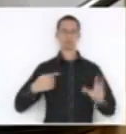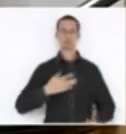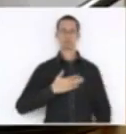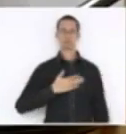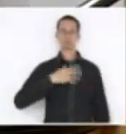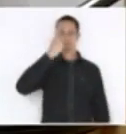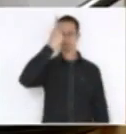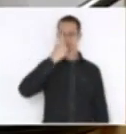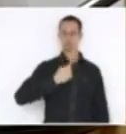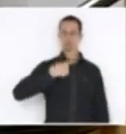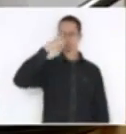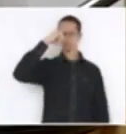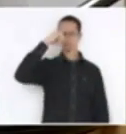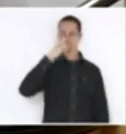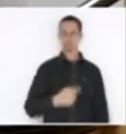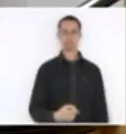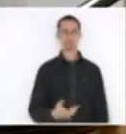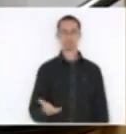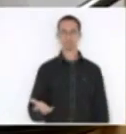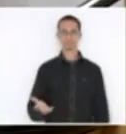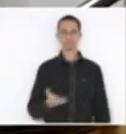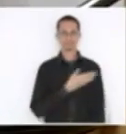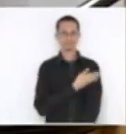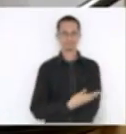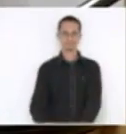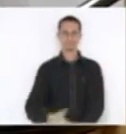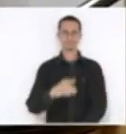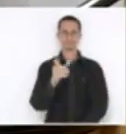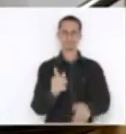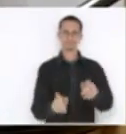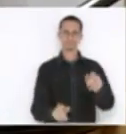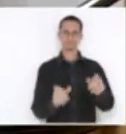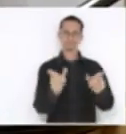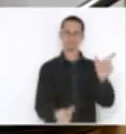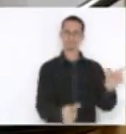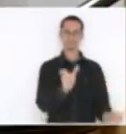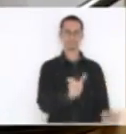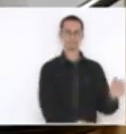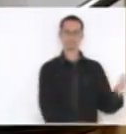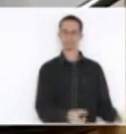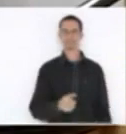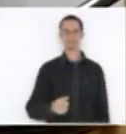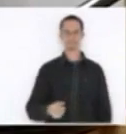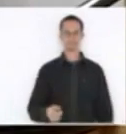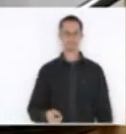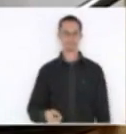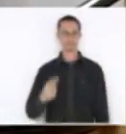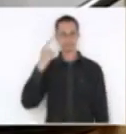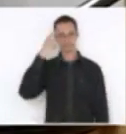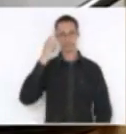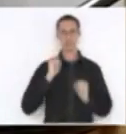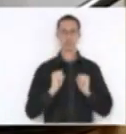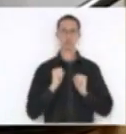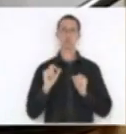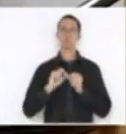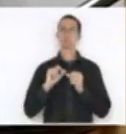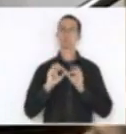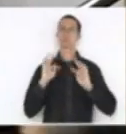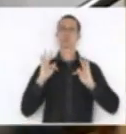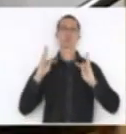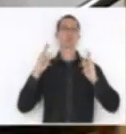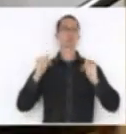próprias pessoas, é uma tendência que está com a criança de um ano, que acha que é o dono do mundo, pode tudo fazê-lo. A